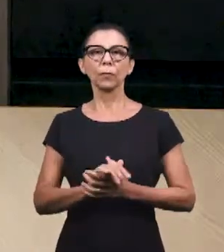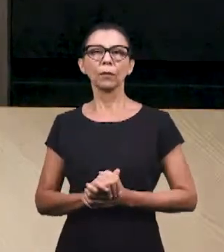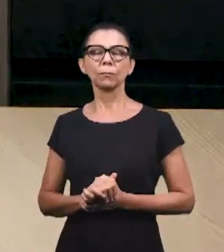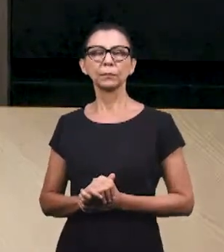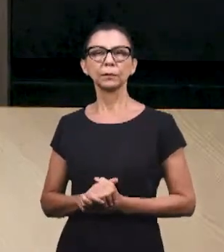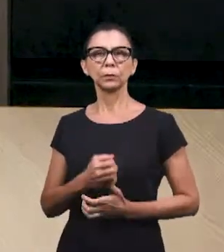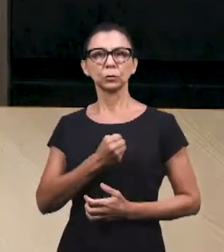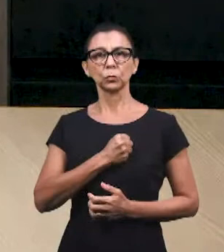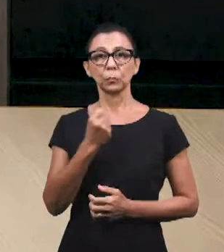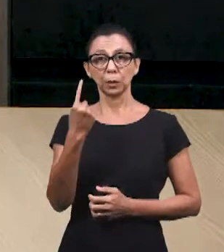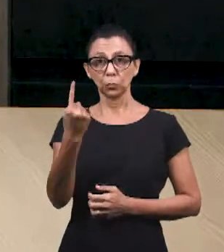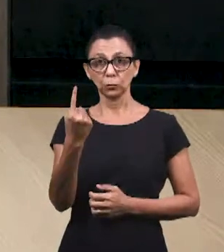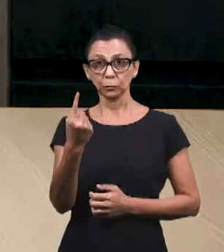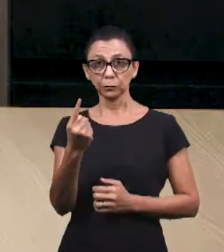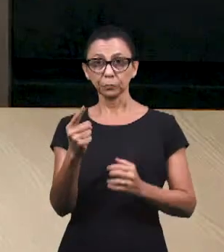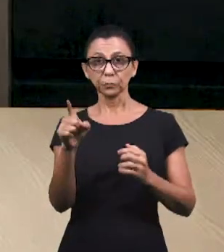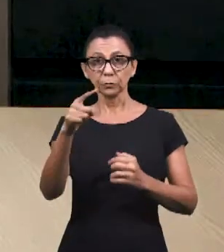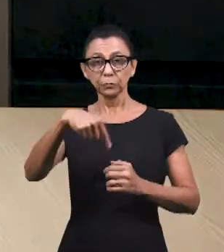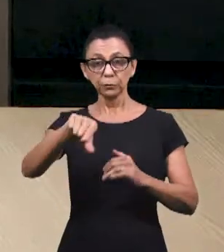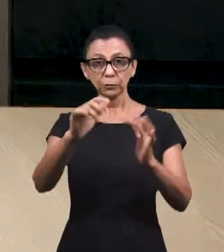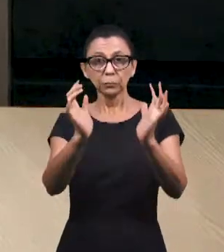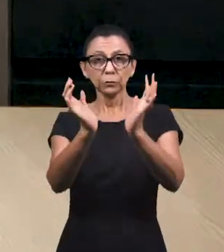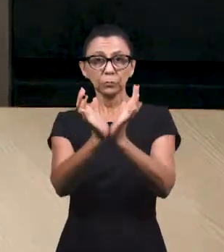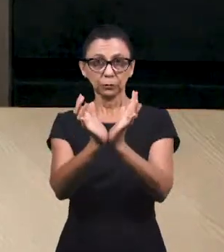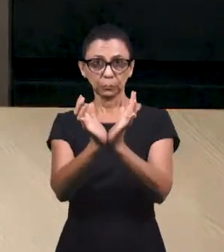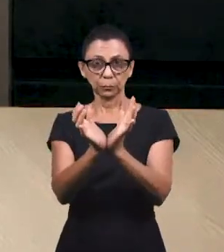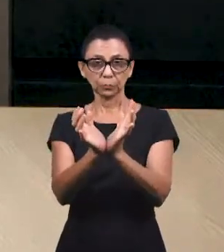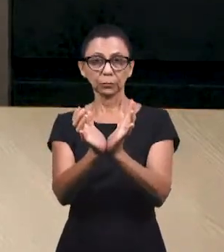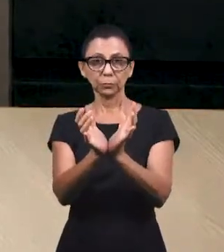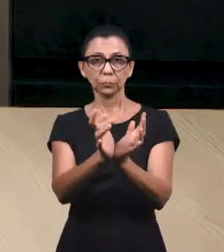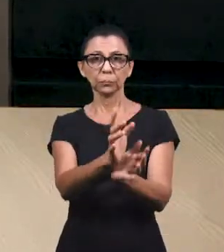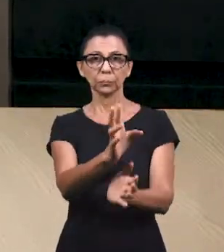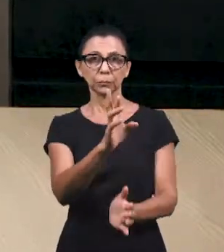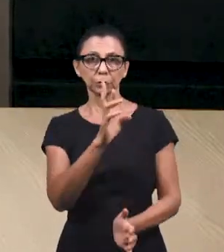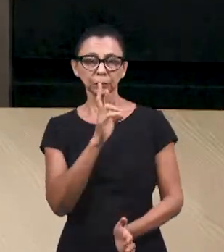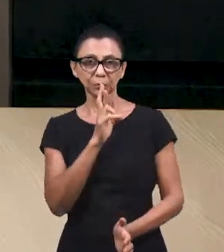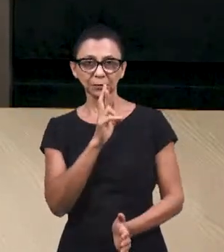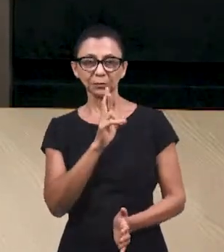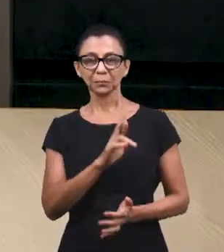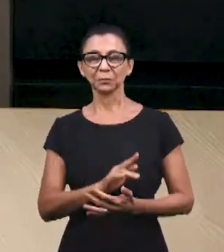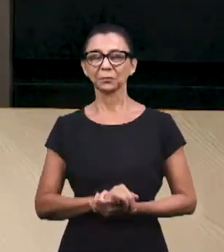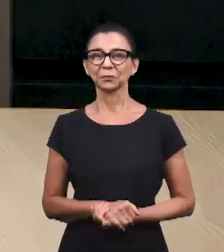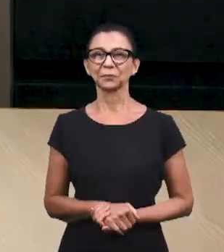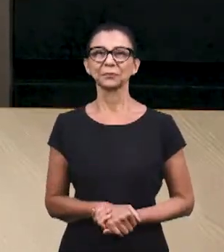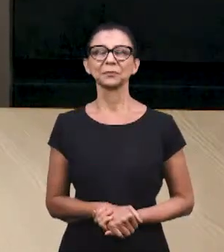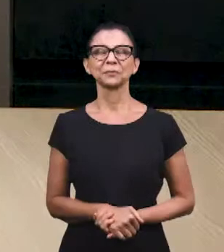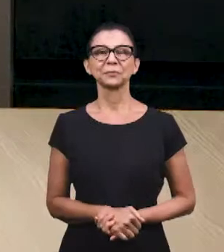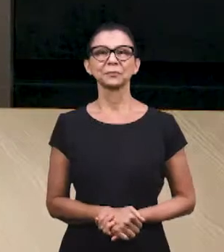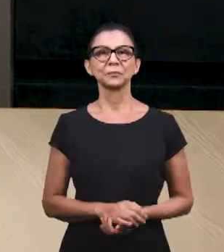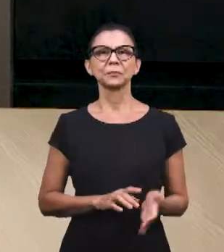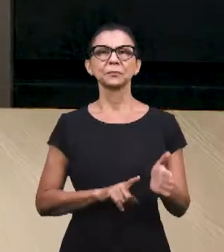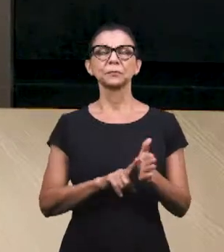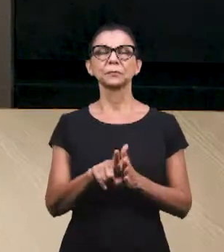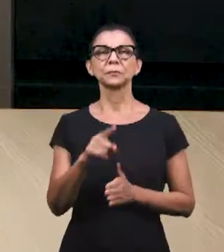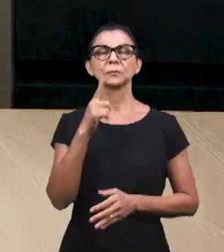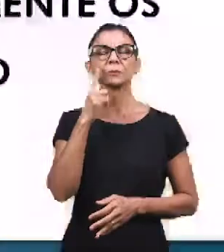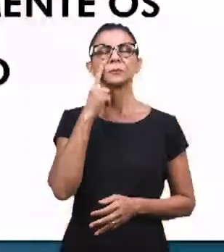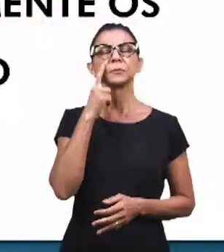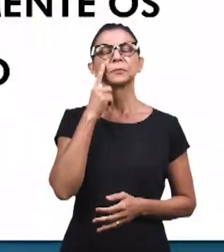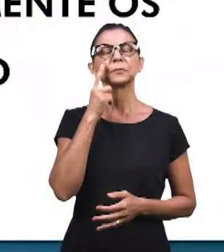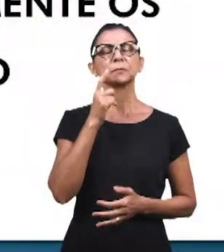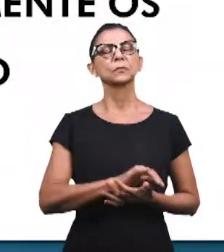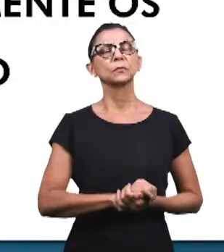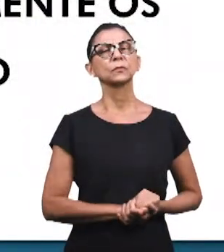a número um, destinada a todos responderem. E ela diz o seguinte, vamos ler a nossa pergunta. Ela diz assim,